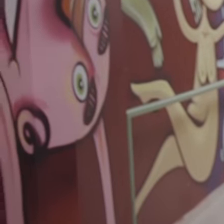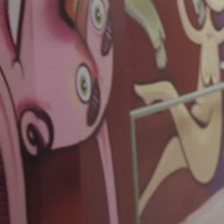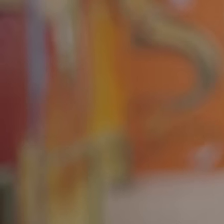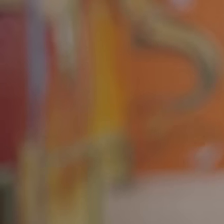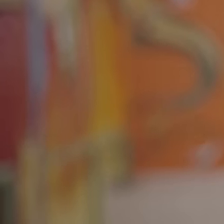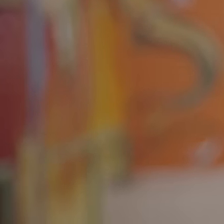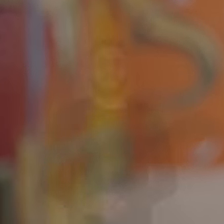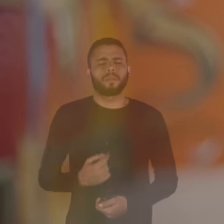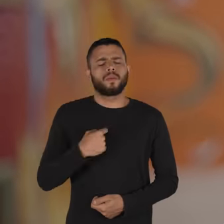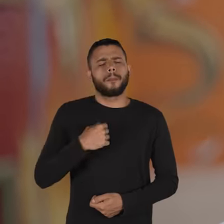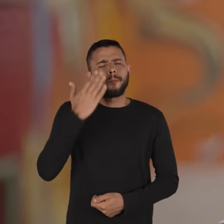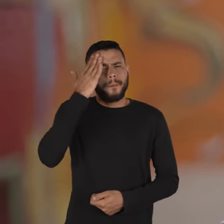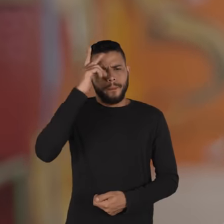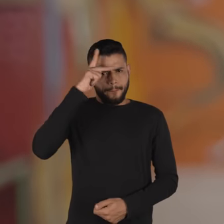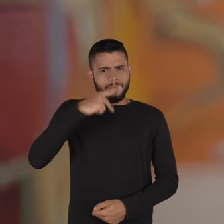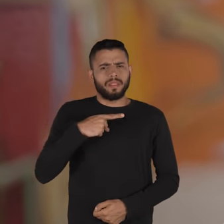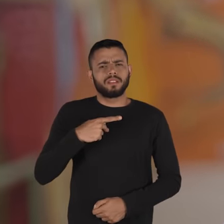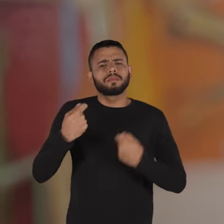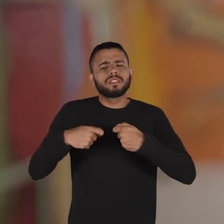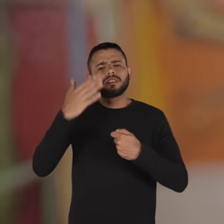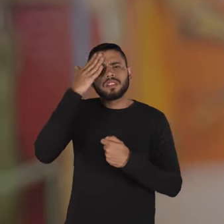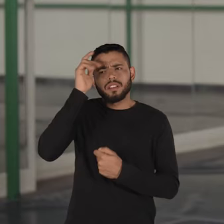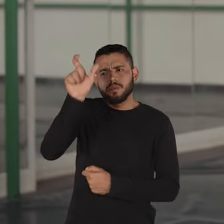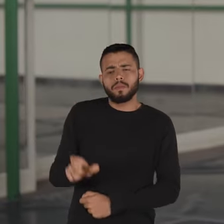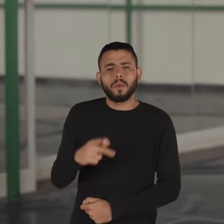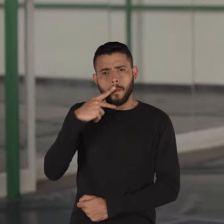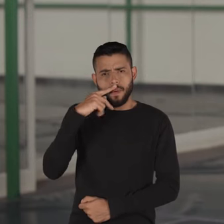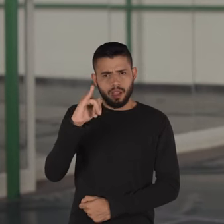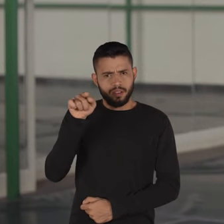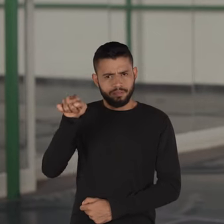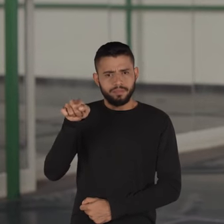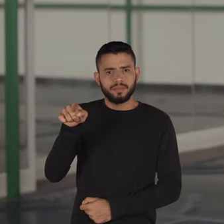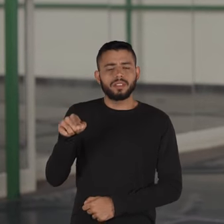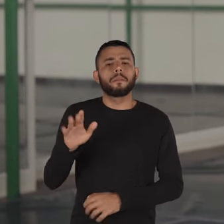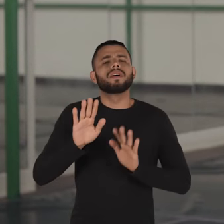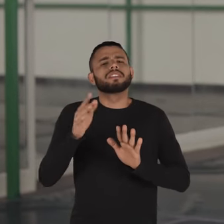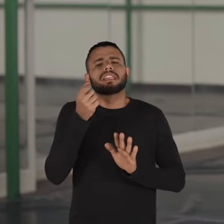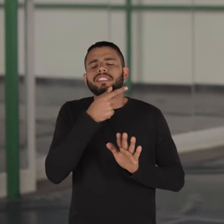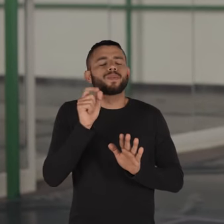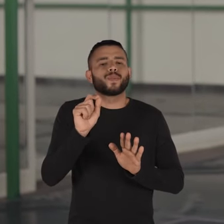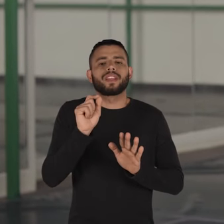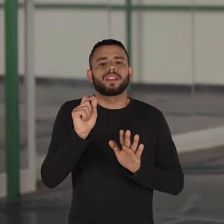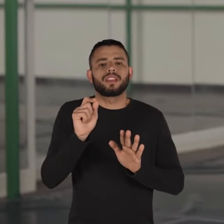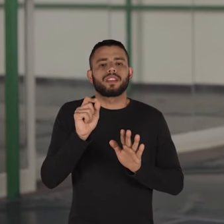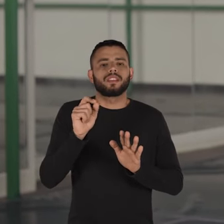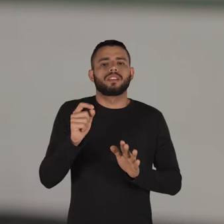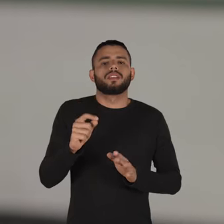e penteado rastafari. Para eu me entender, tive que entender as questões do meu pai. E para eu entender as questões do meu pai, era engraçado que, meu,